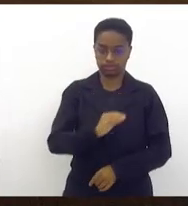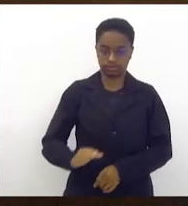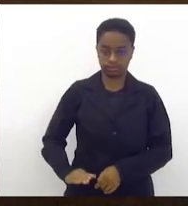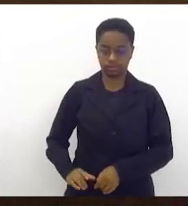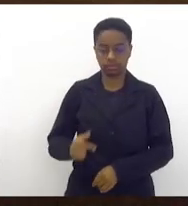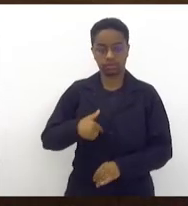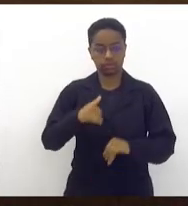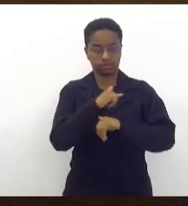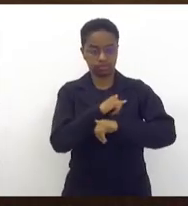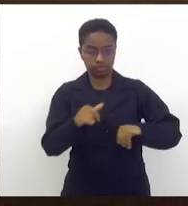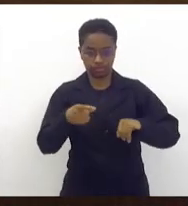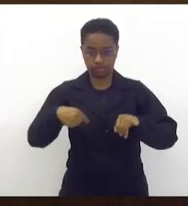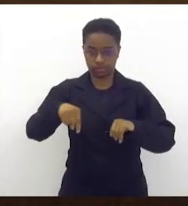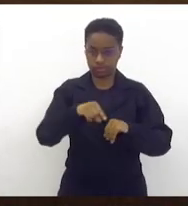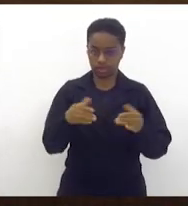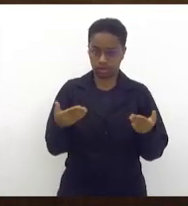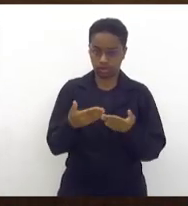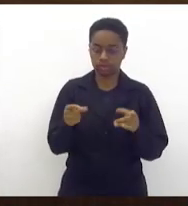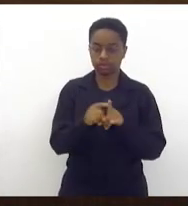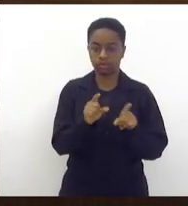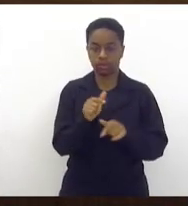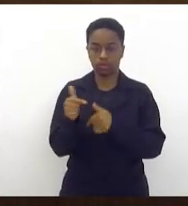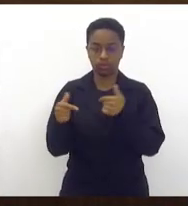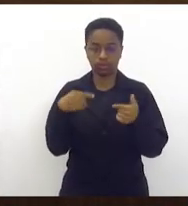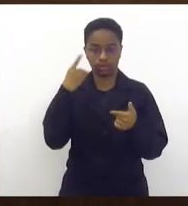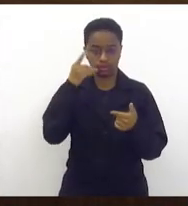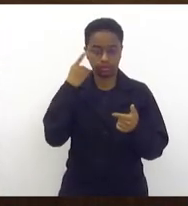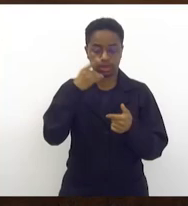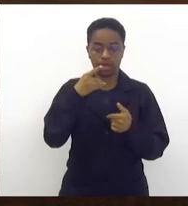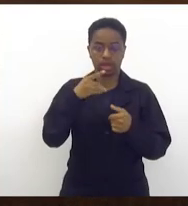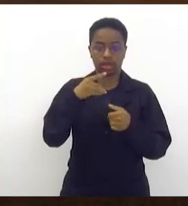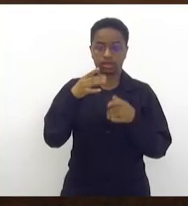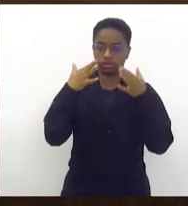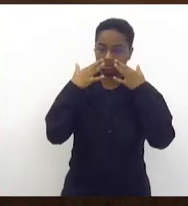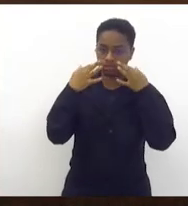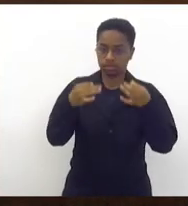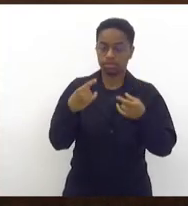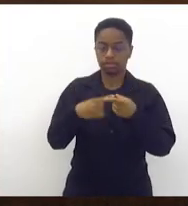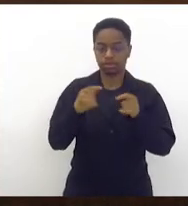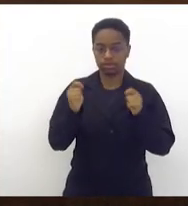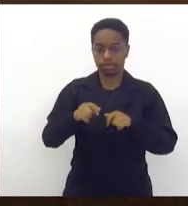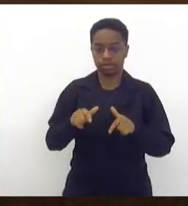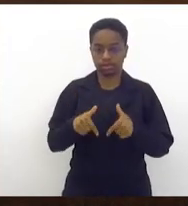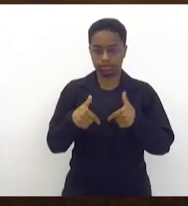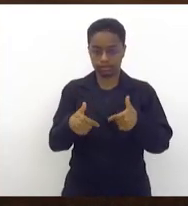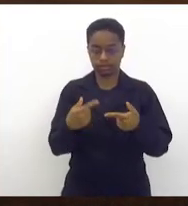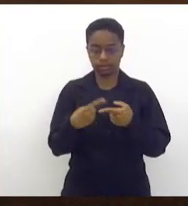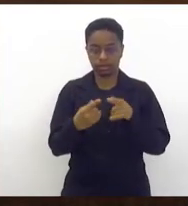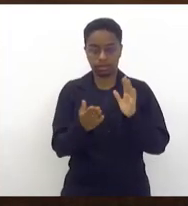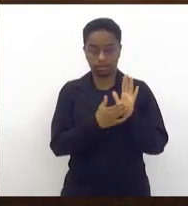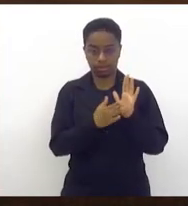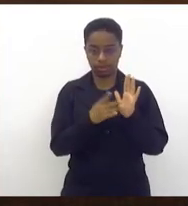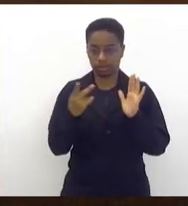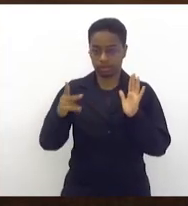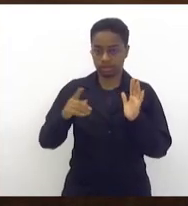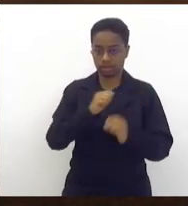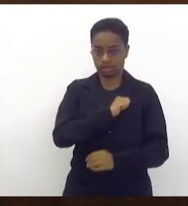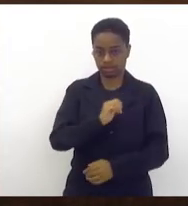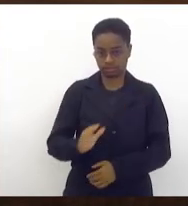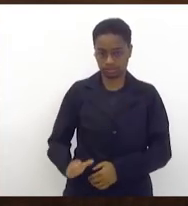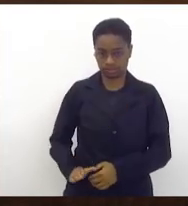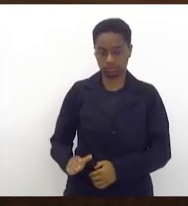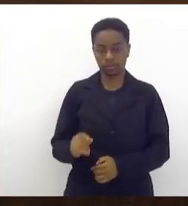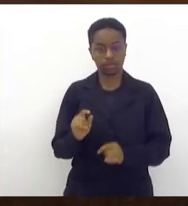deputados que estão nos ouvindo, de uma medida que pode ser tomada. A proposta do deputado André Siciliano